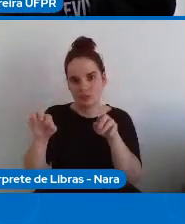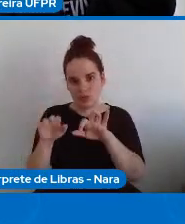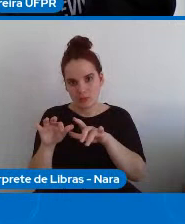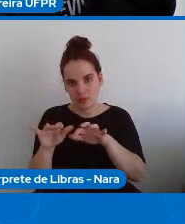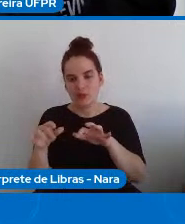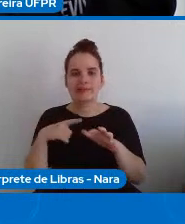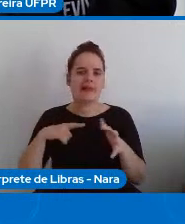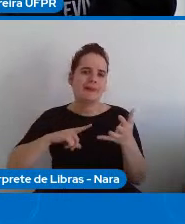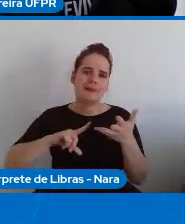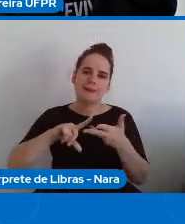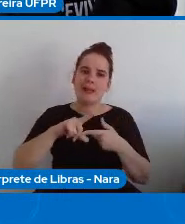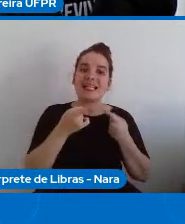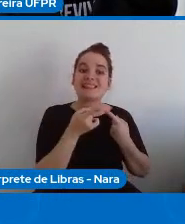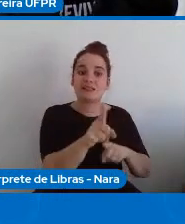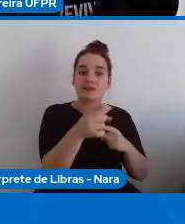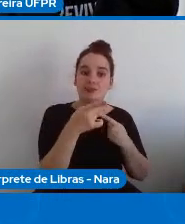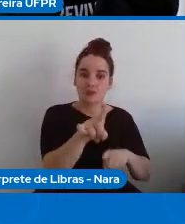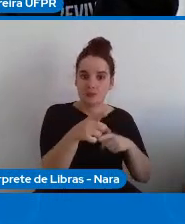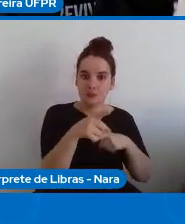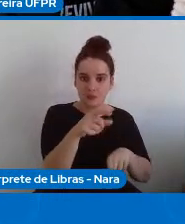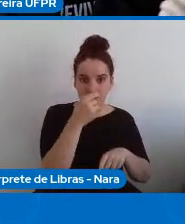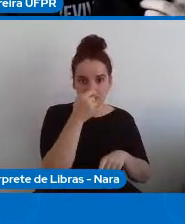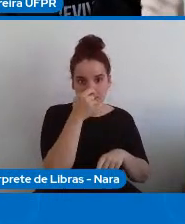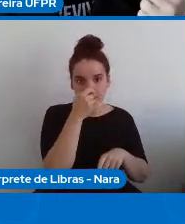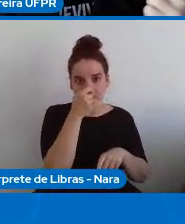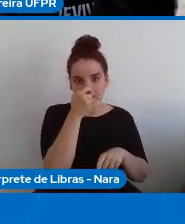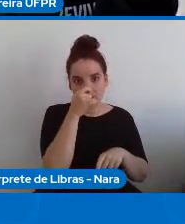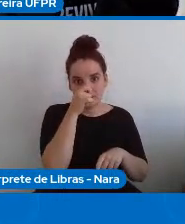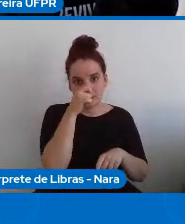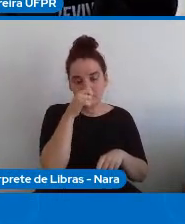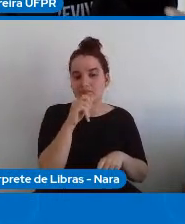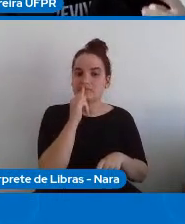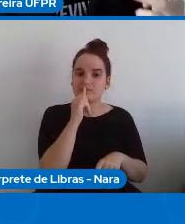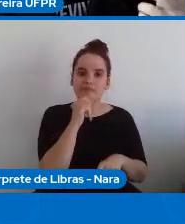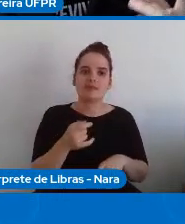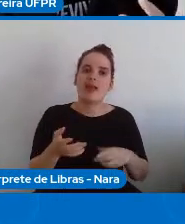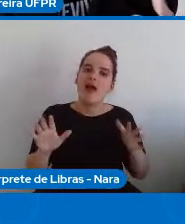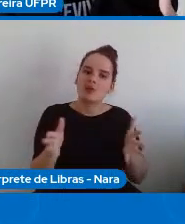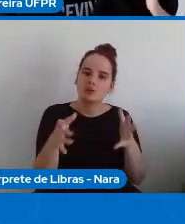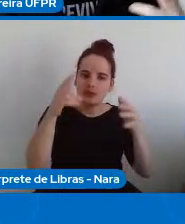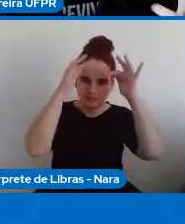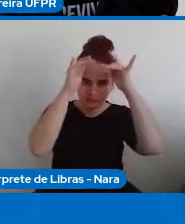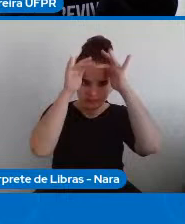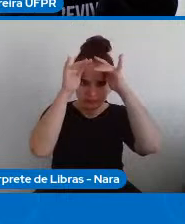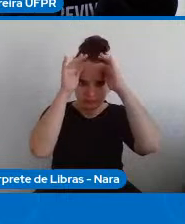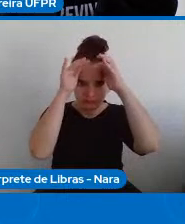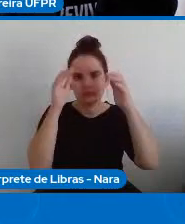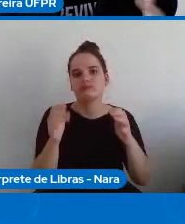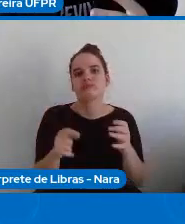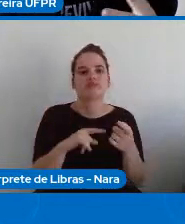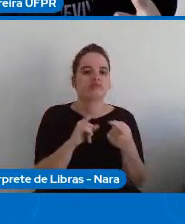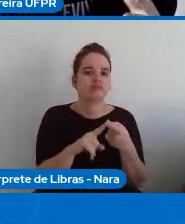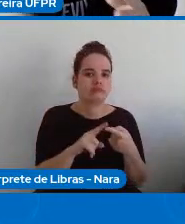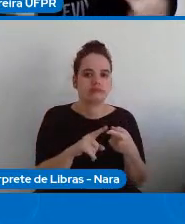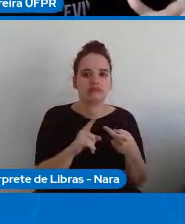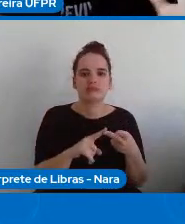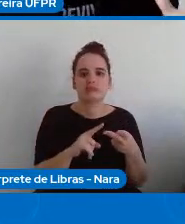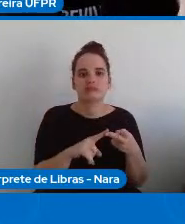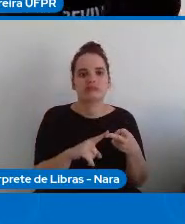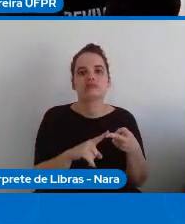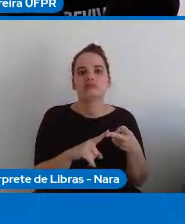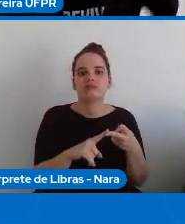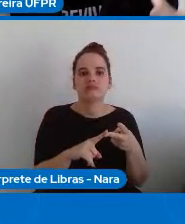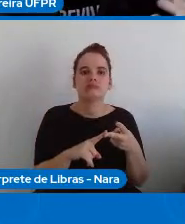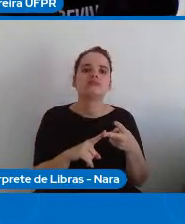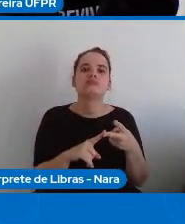um conjunto de desafios que normalmente estão relacionados a promover o raciocínio a gente